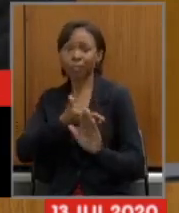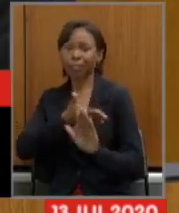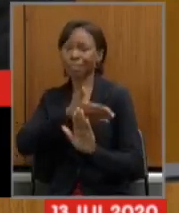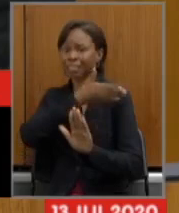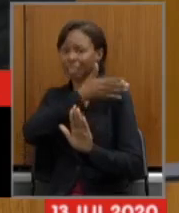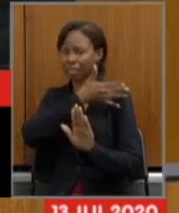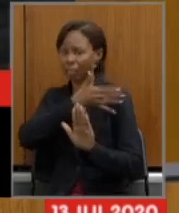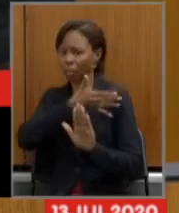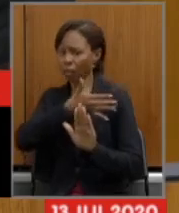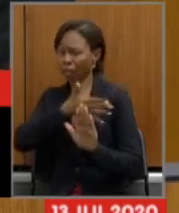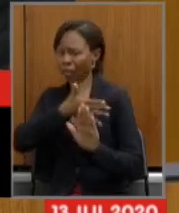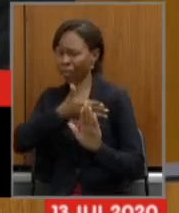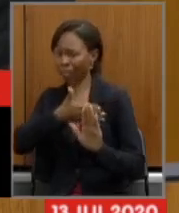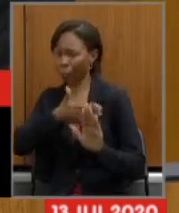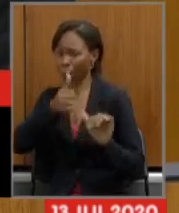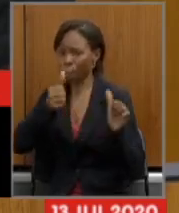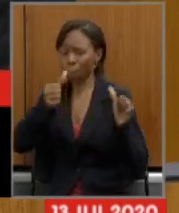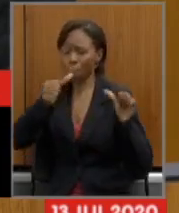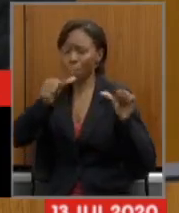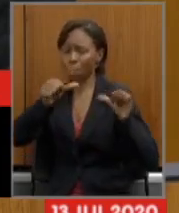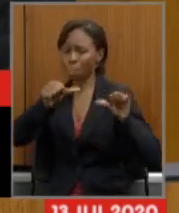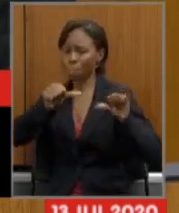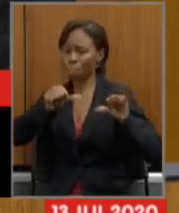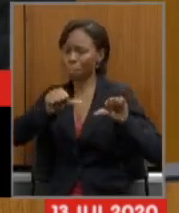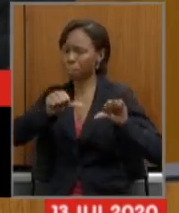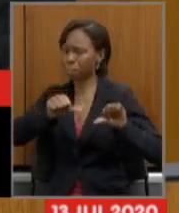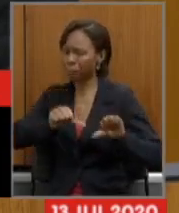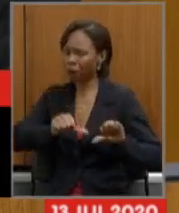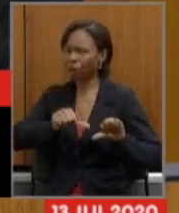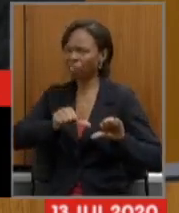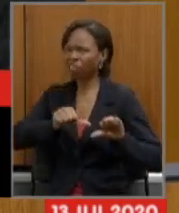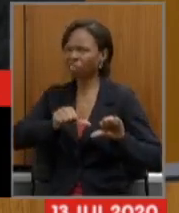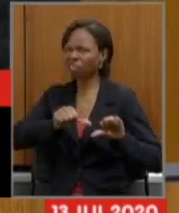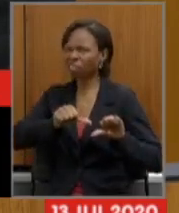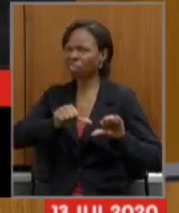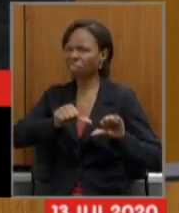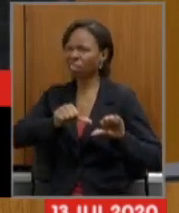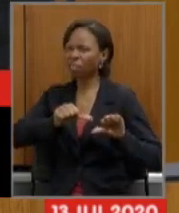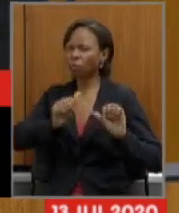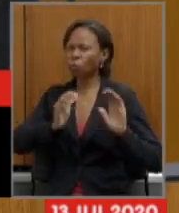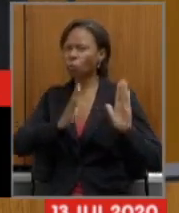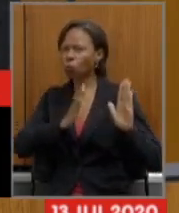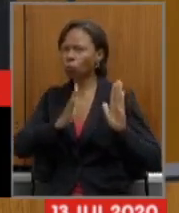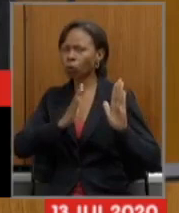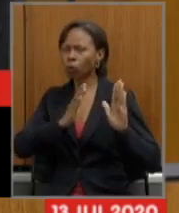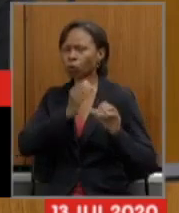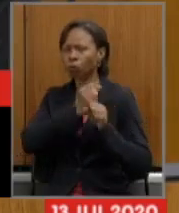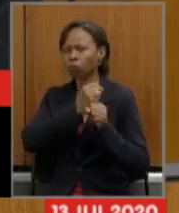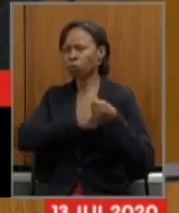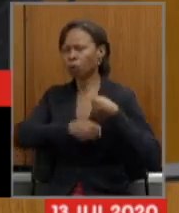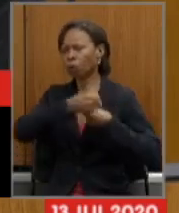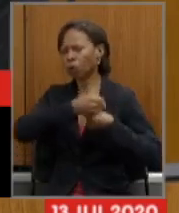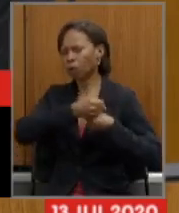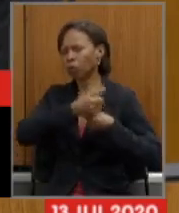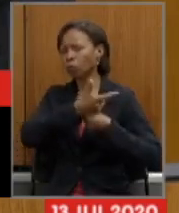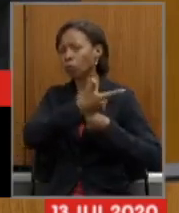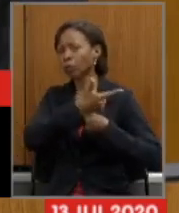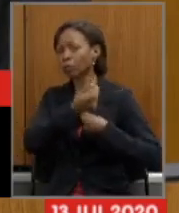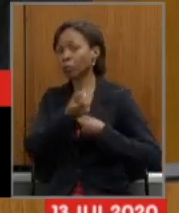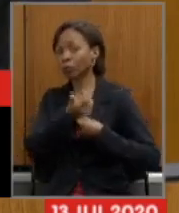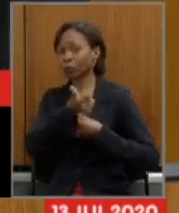agravou enormemente a partir do ano de 2015.